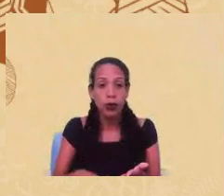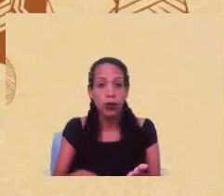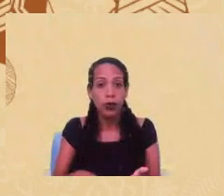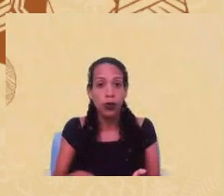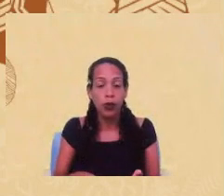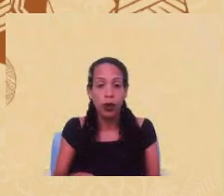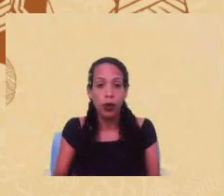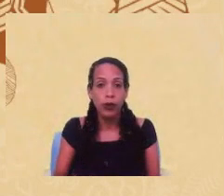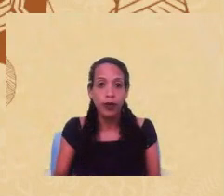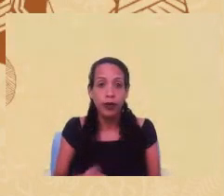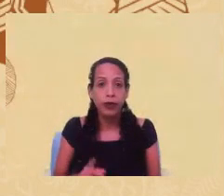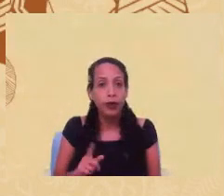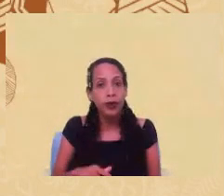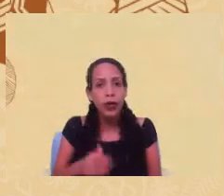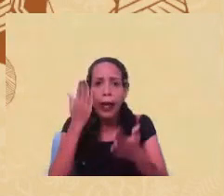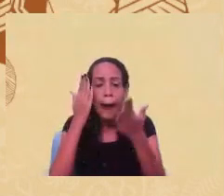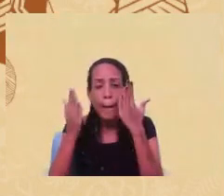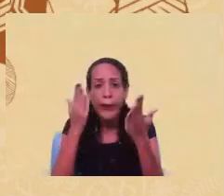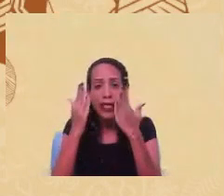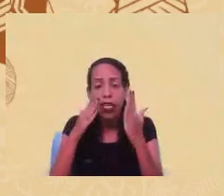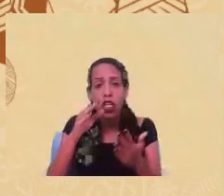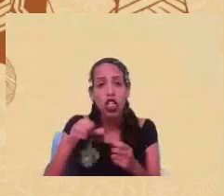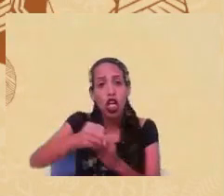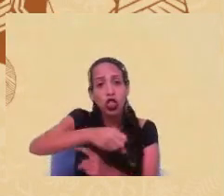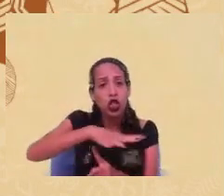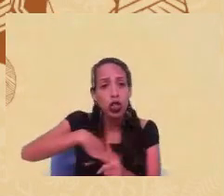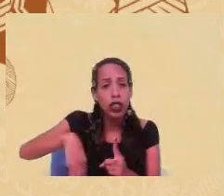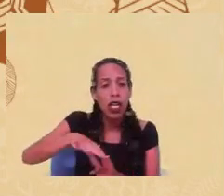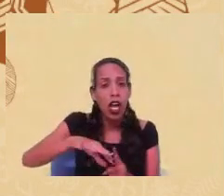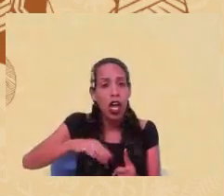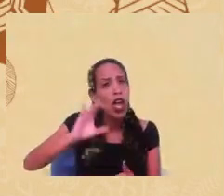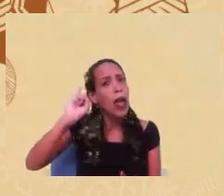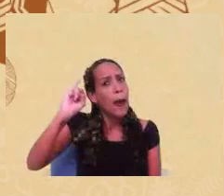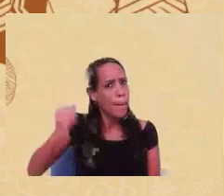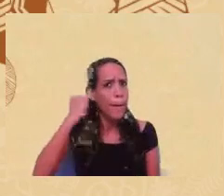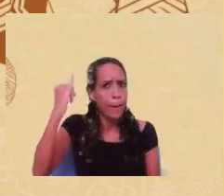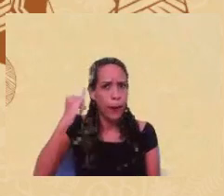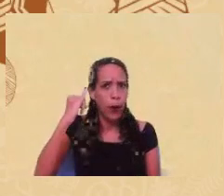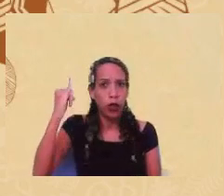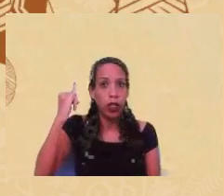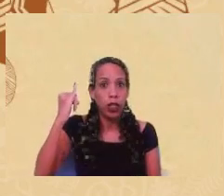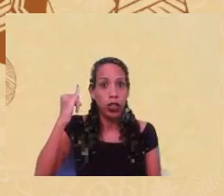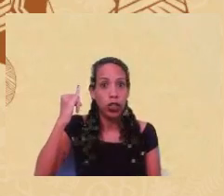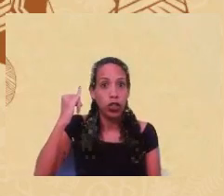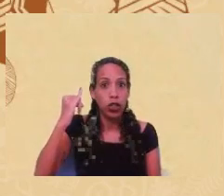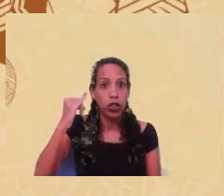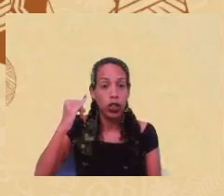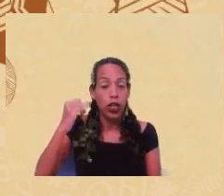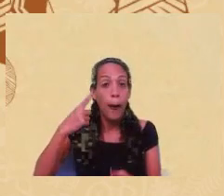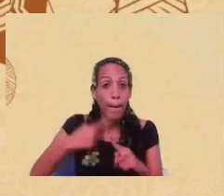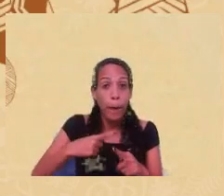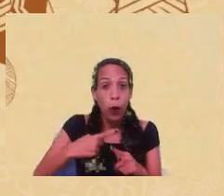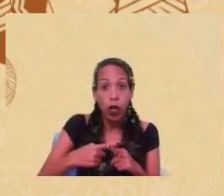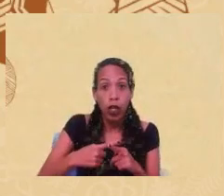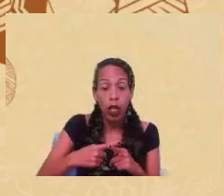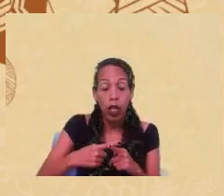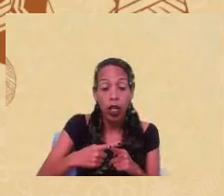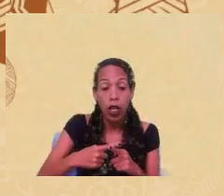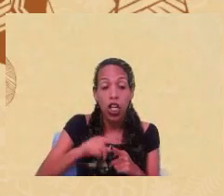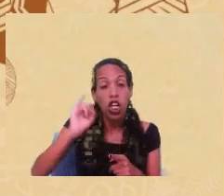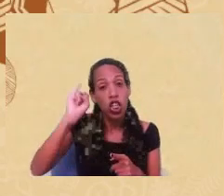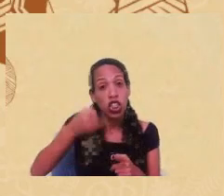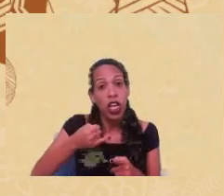e a psicologia social, ela foi importantíssima nessa chave, porque a branquitude já estava sendo